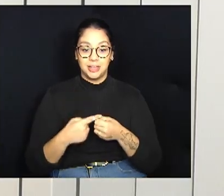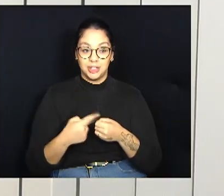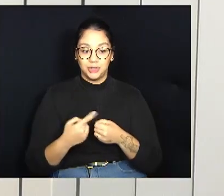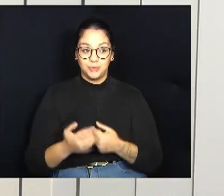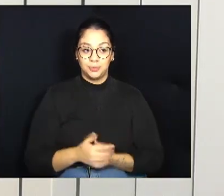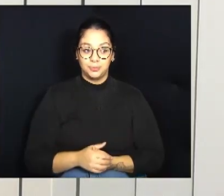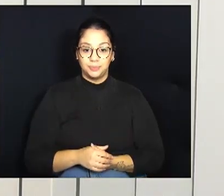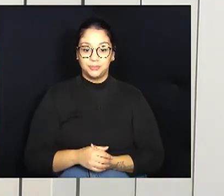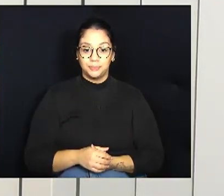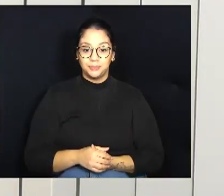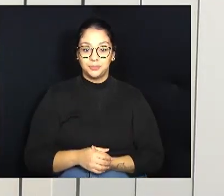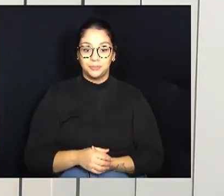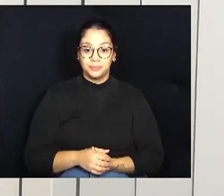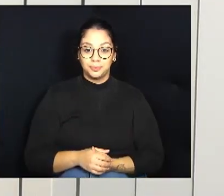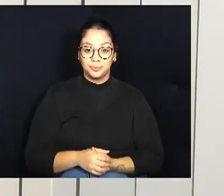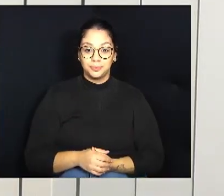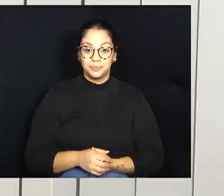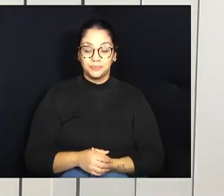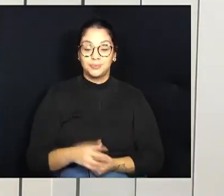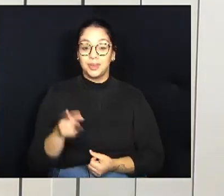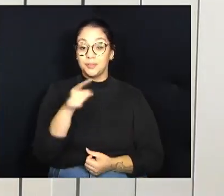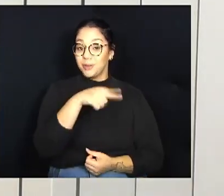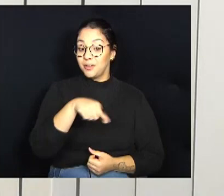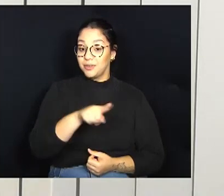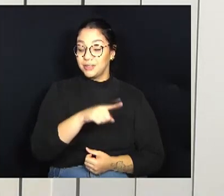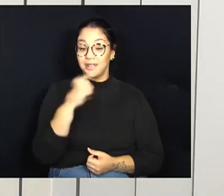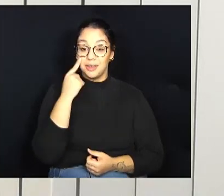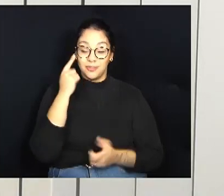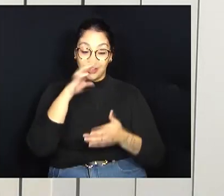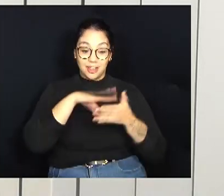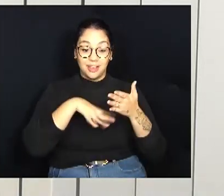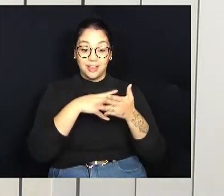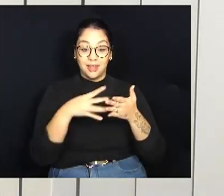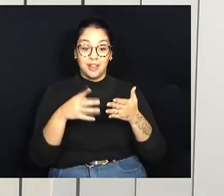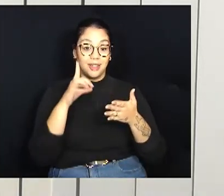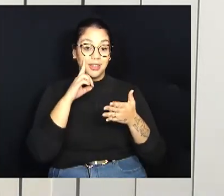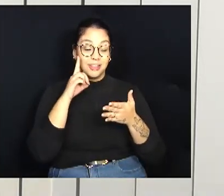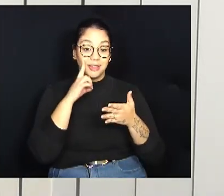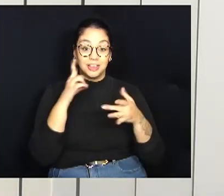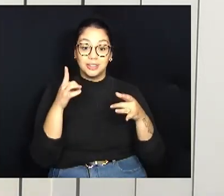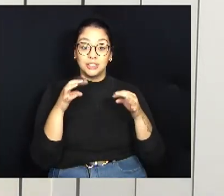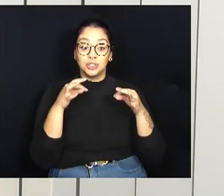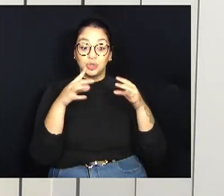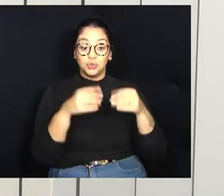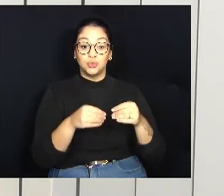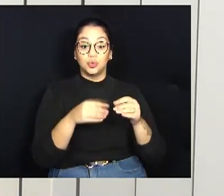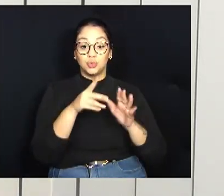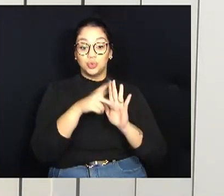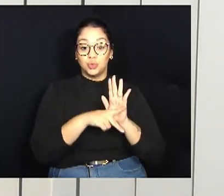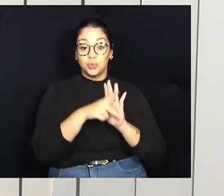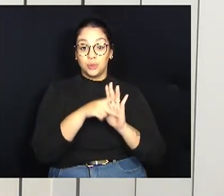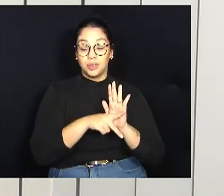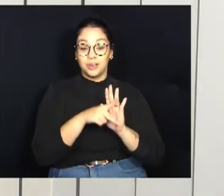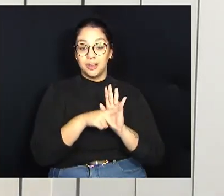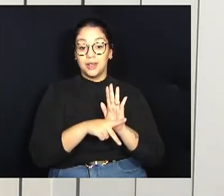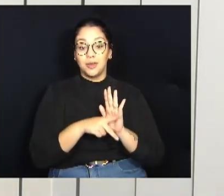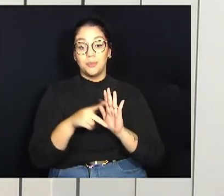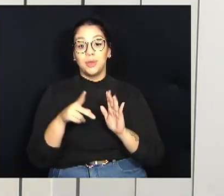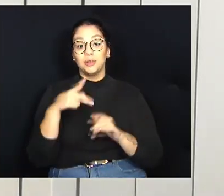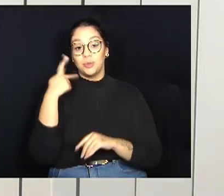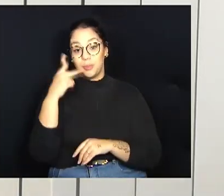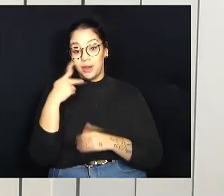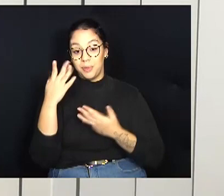E para você conferir o calendário completo das atividades do programa Parlamento Jovem, é só